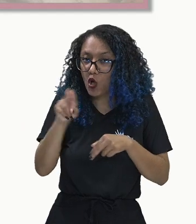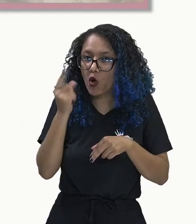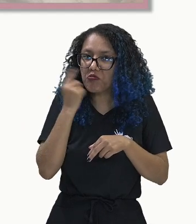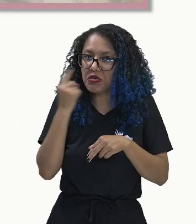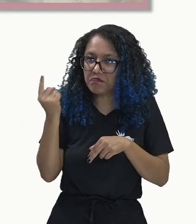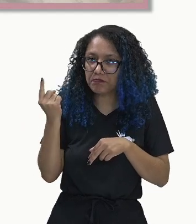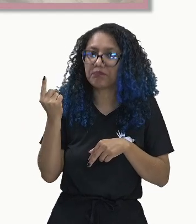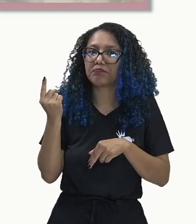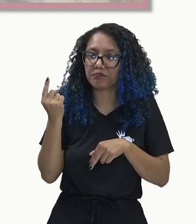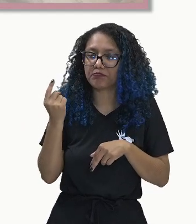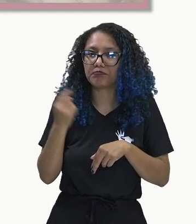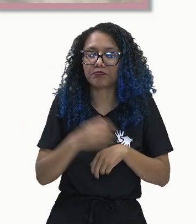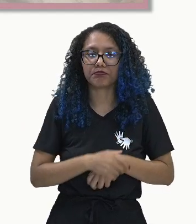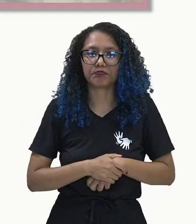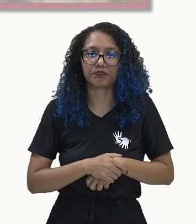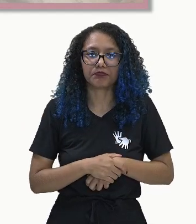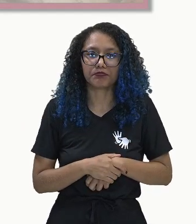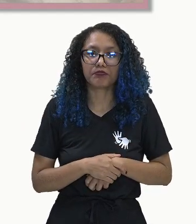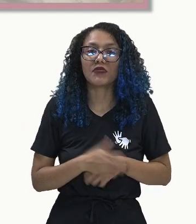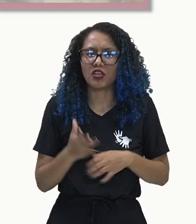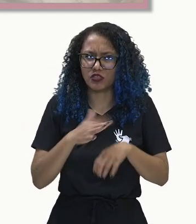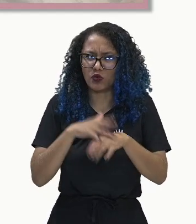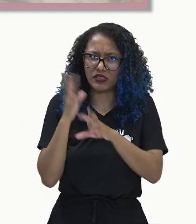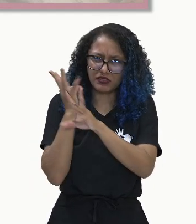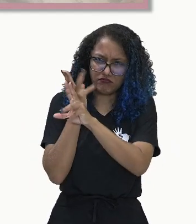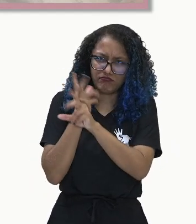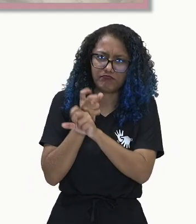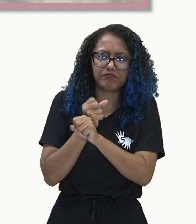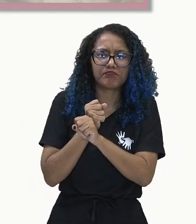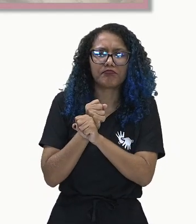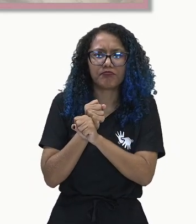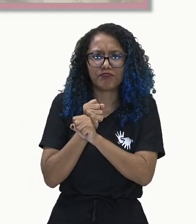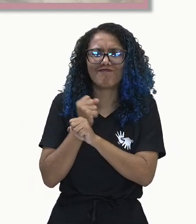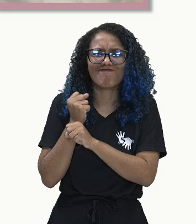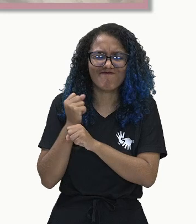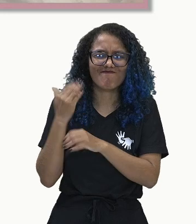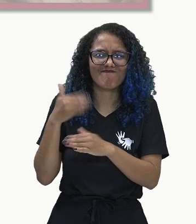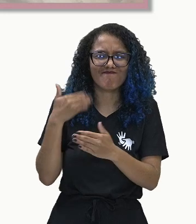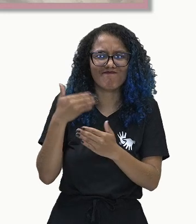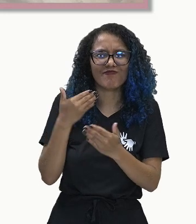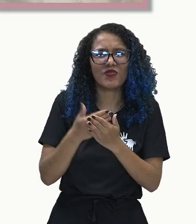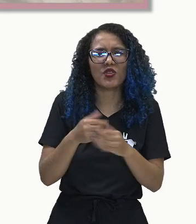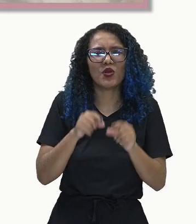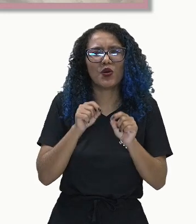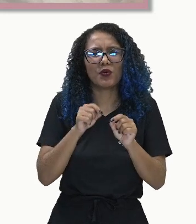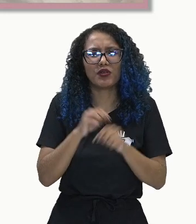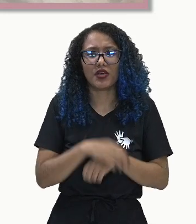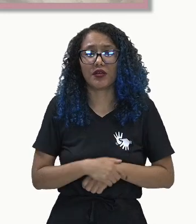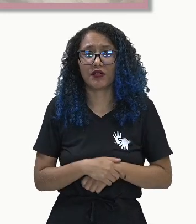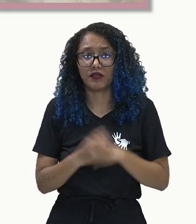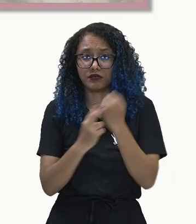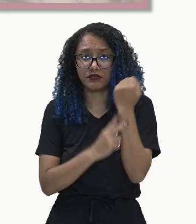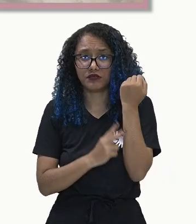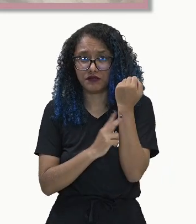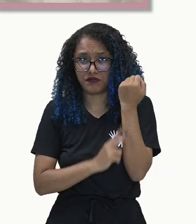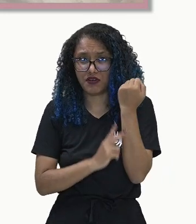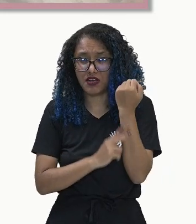elefantiase, que é uma doença crônica, é causada pela obstrução de vasos